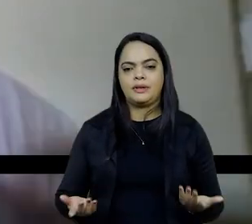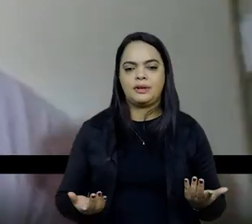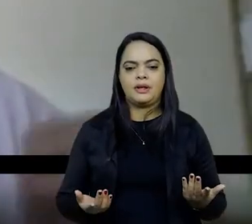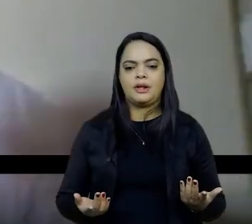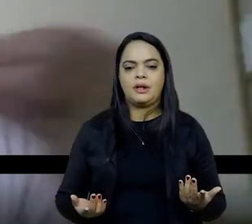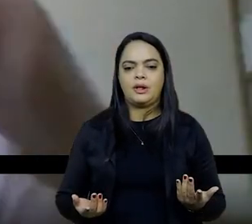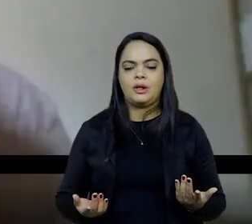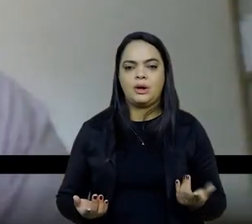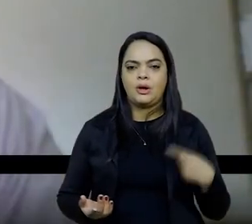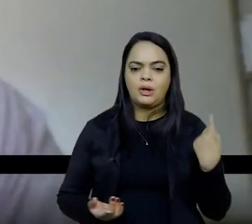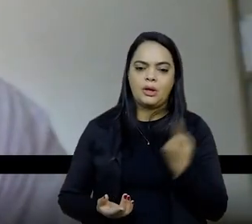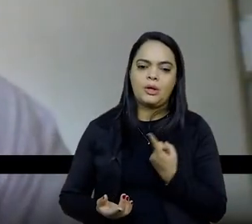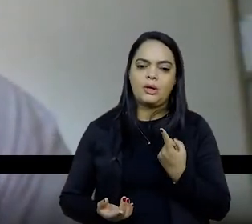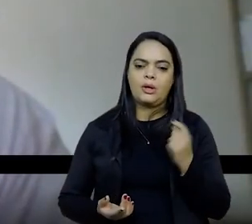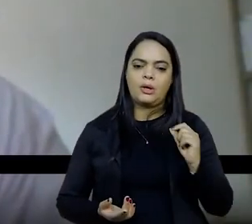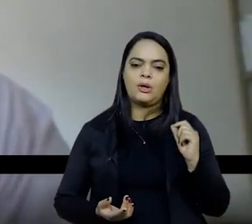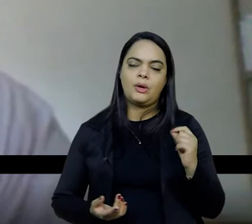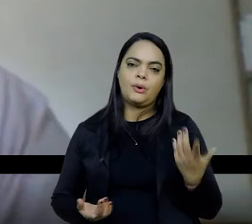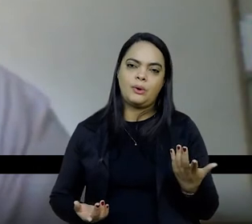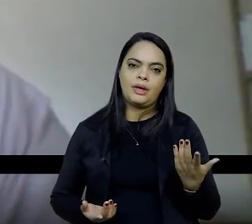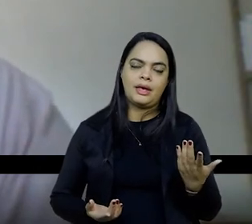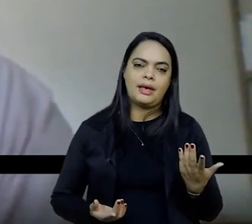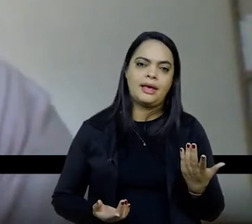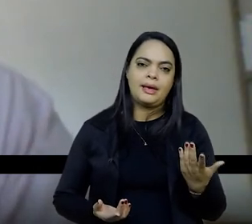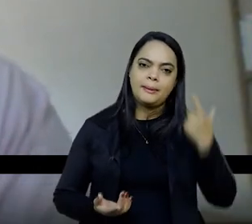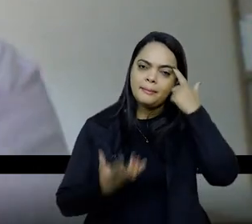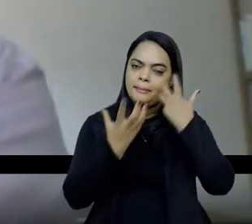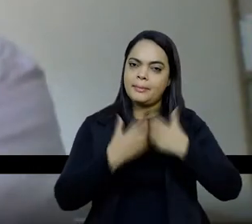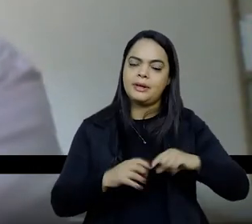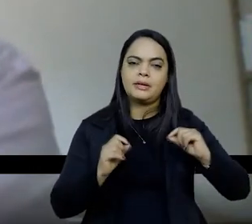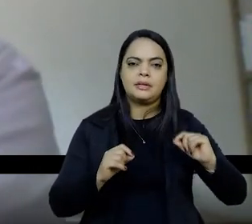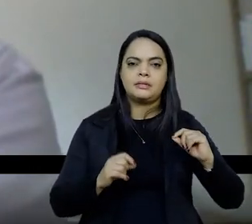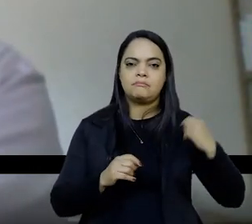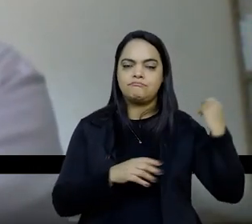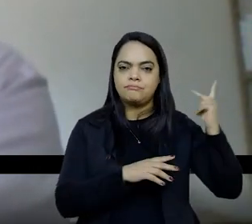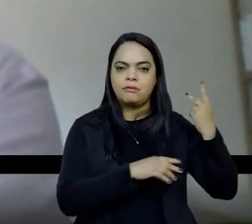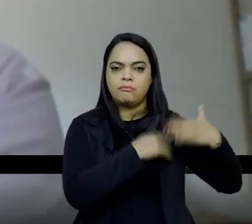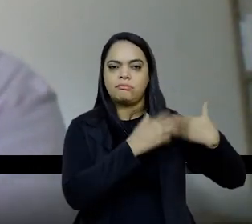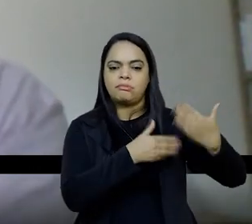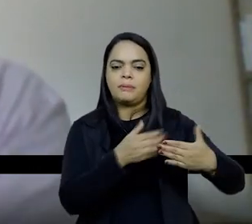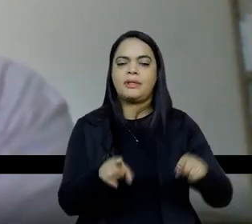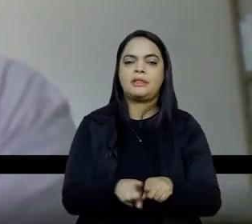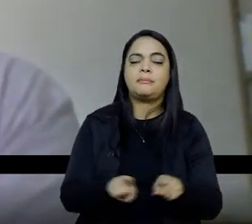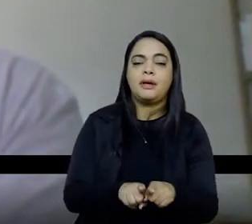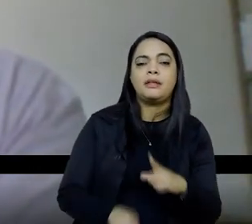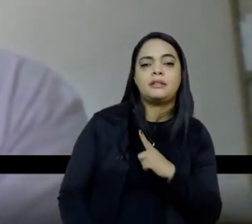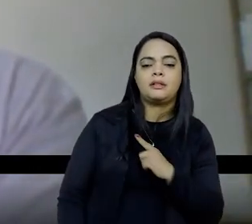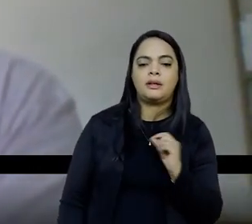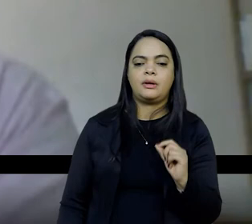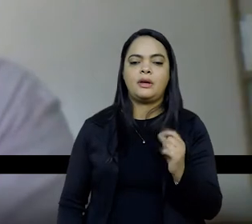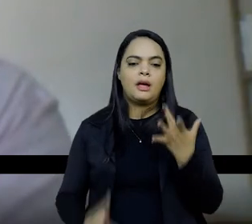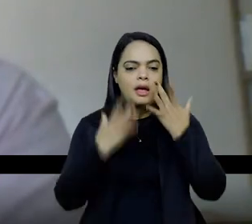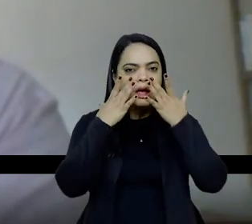para não ser, para não sermos anacrônicos, né, é, mas também tem esse, vamos dizer assim, a